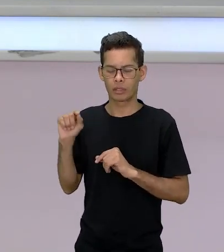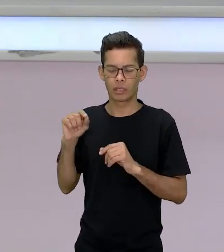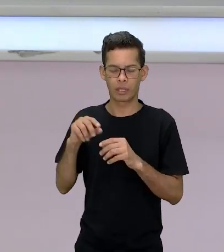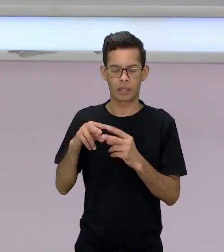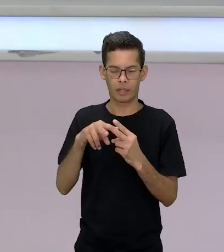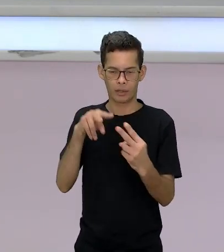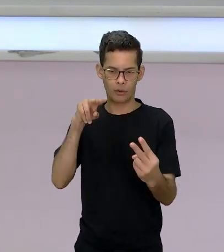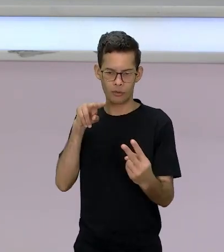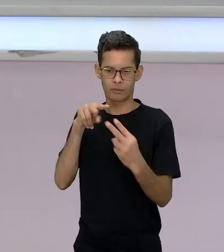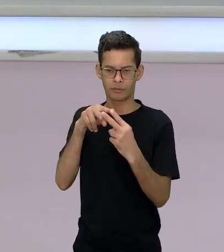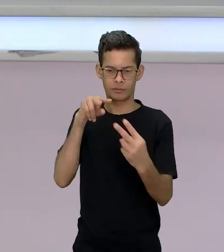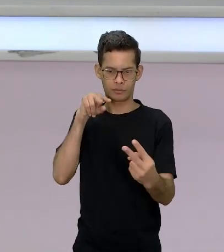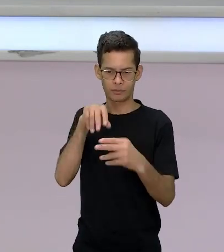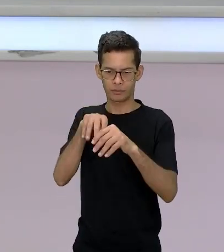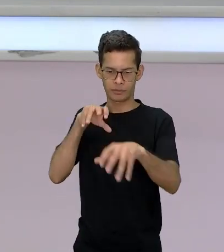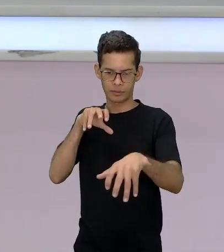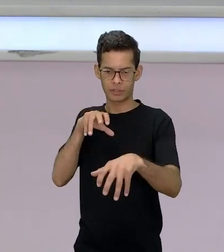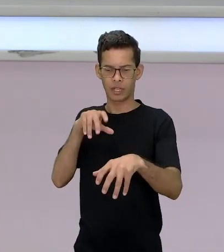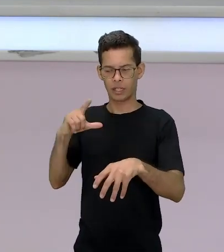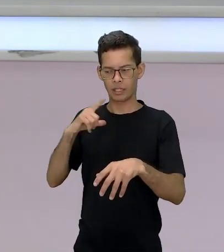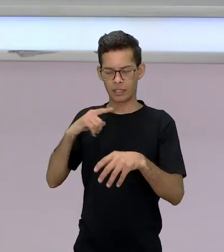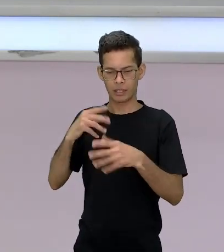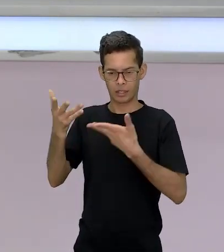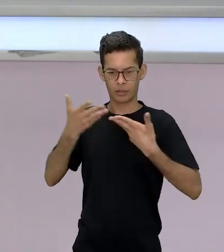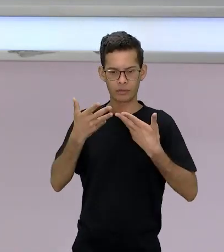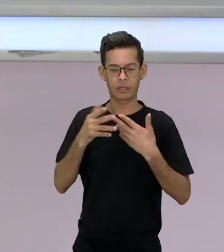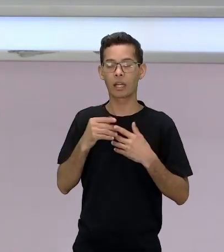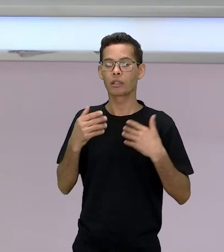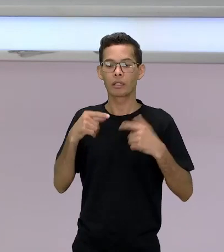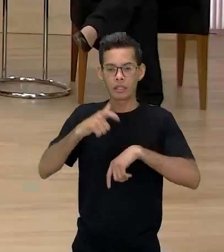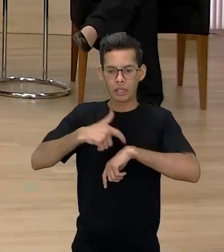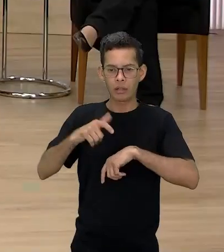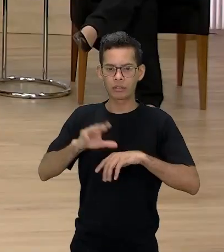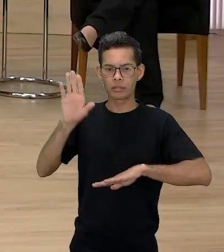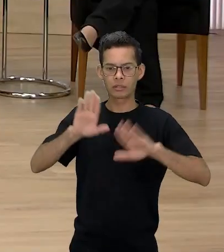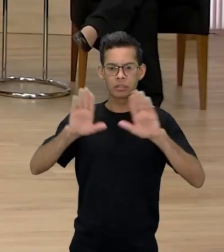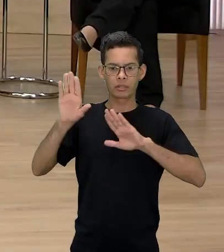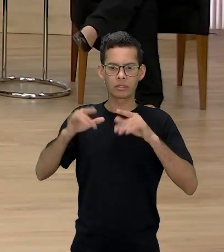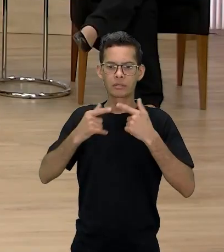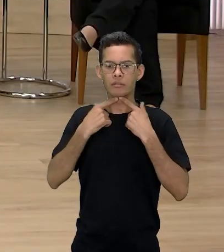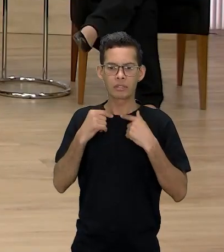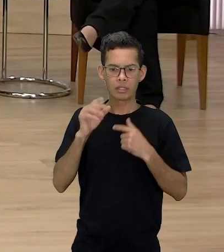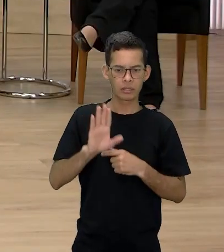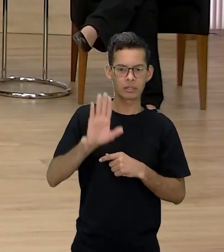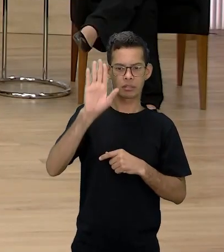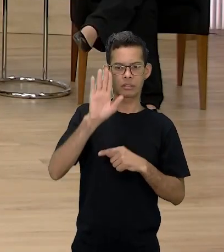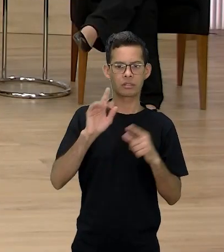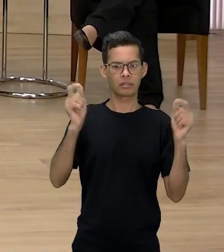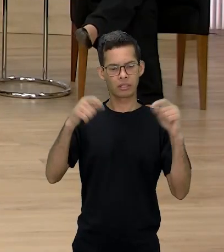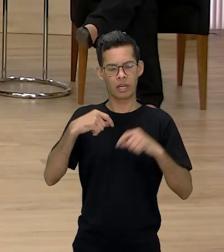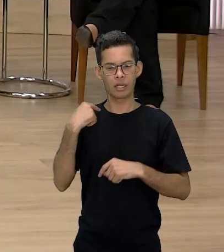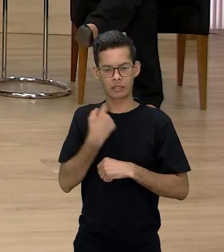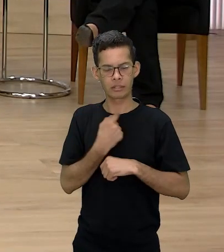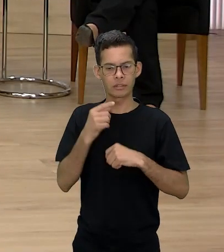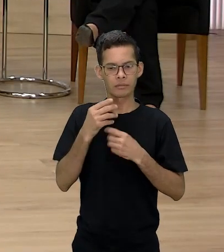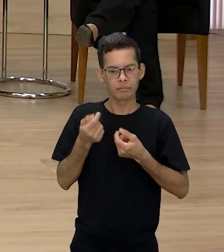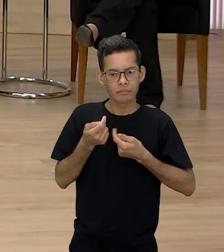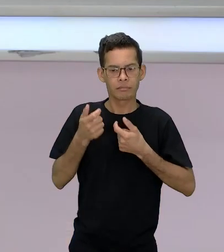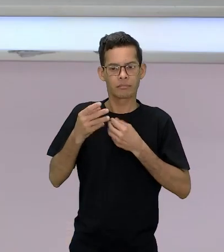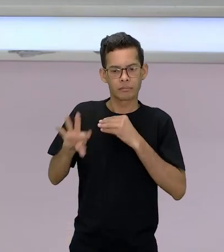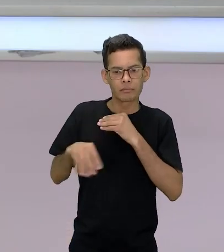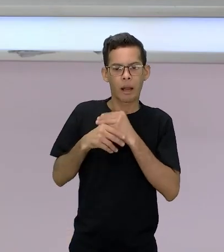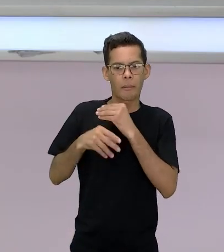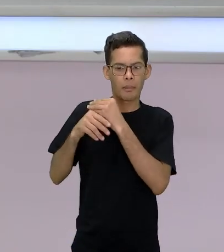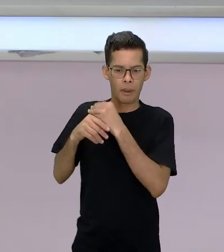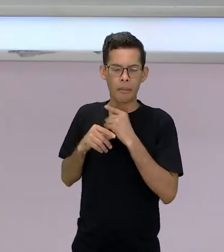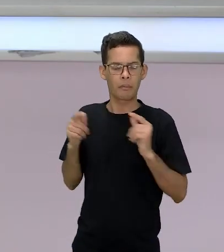que estão aí remotamente. Quando quiserem, é só pedir a palavra, se quiser fazer um gancho com a fala de alguém